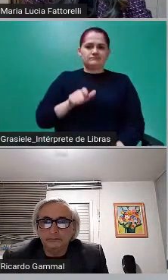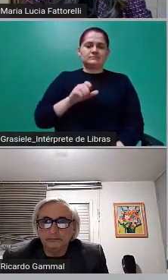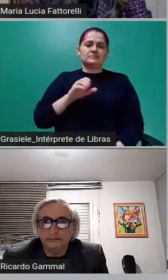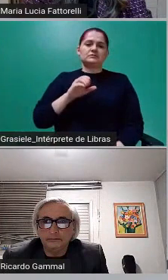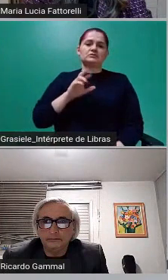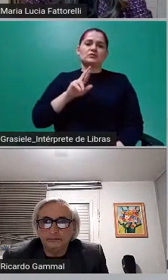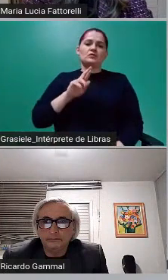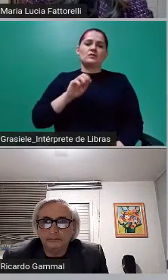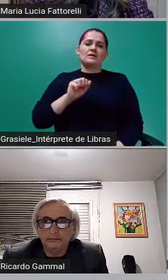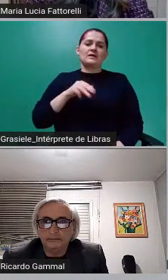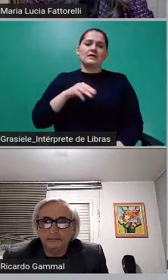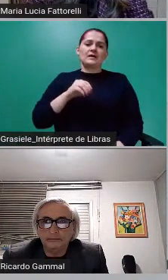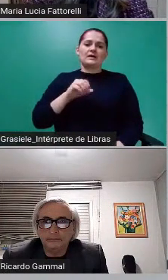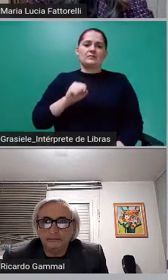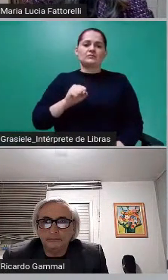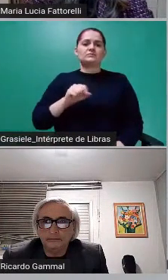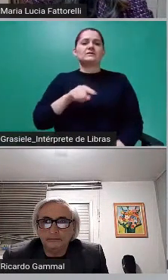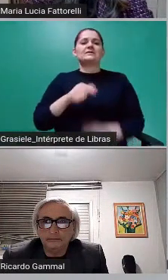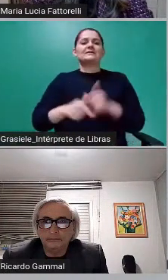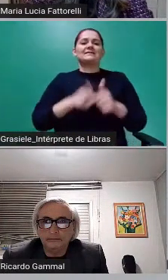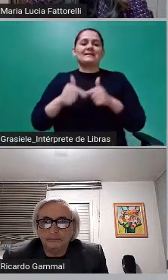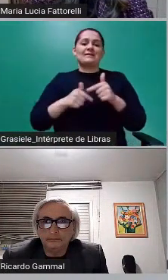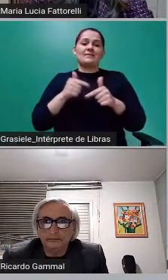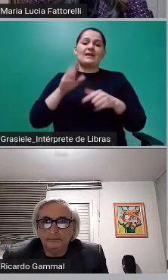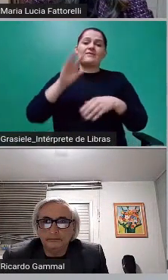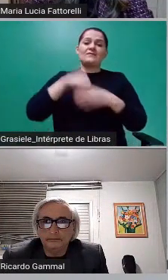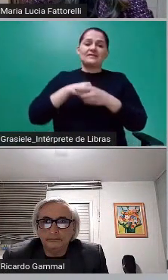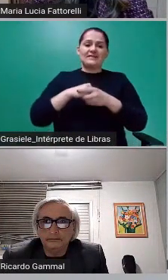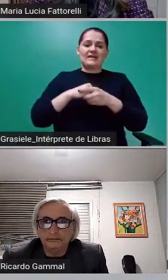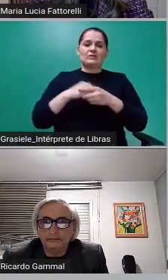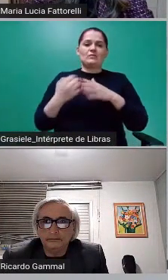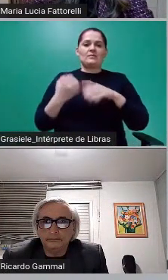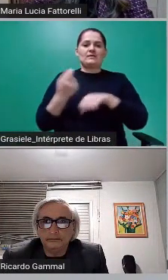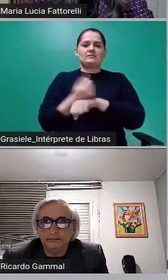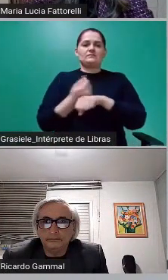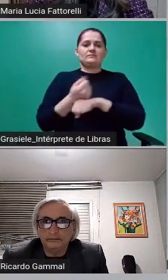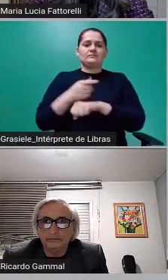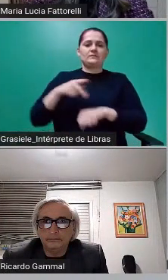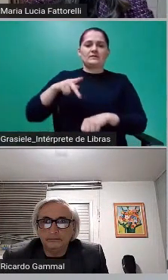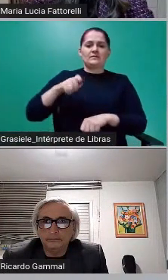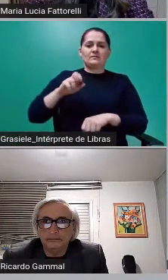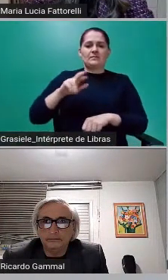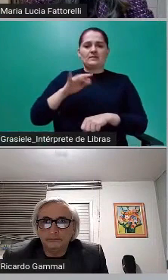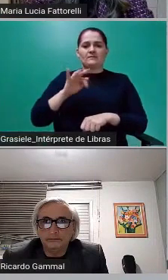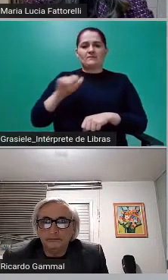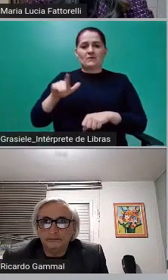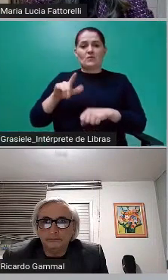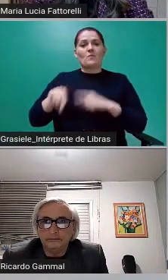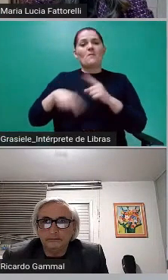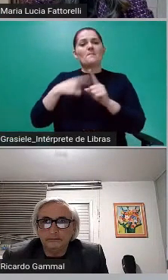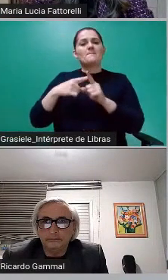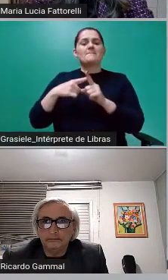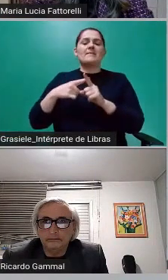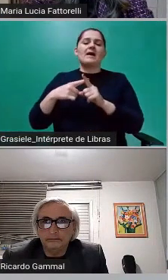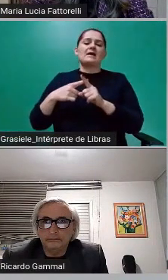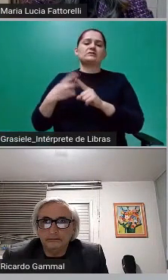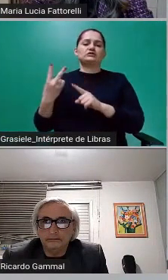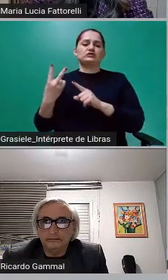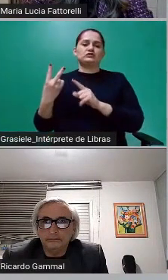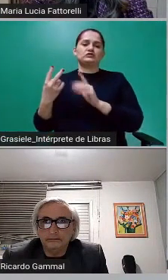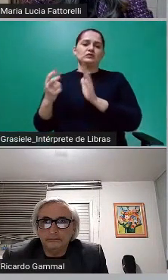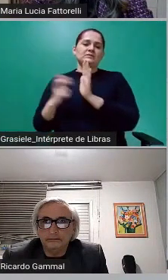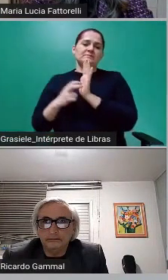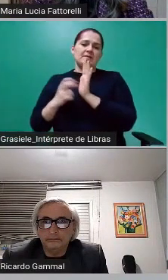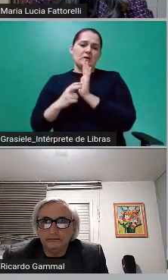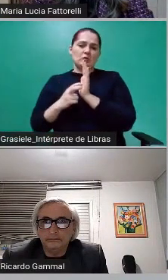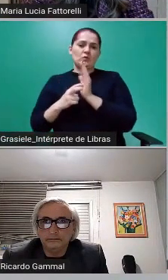para a corretora Perfil e para os bancos Vetor e Maxi Divisa, e recebeu 1,3 milhões